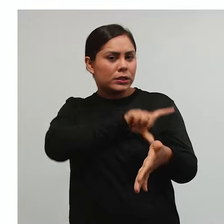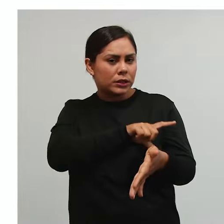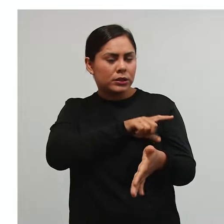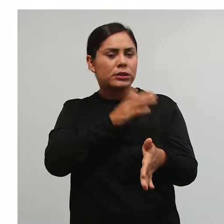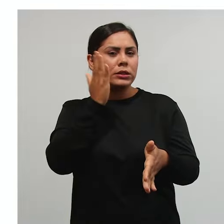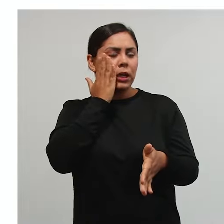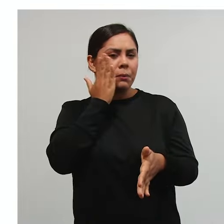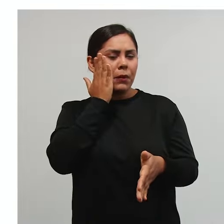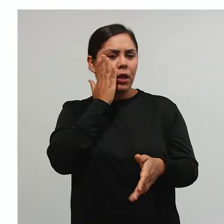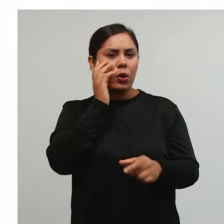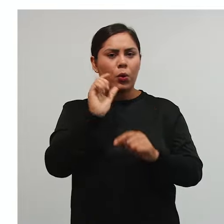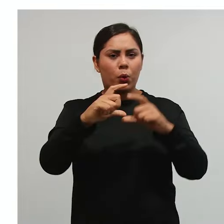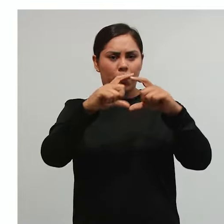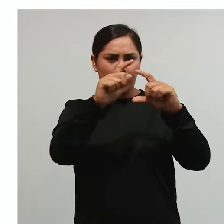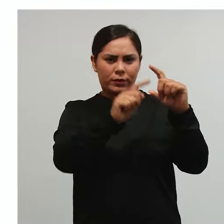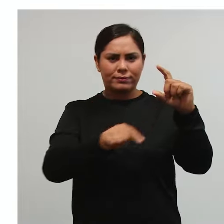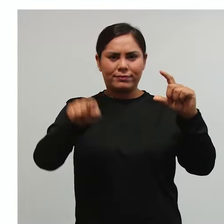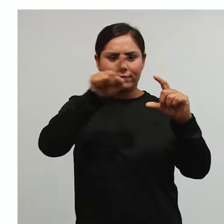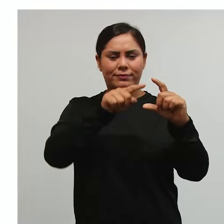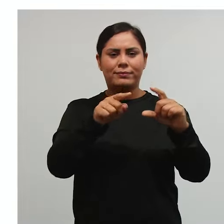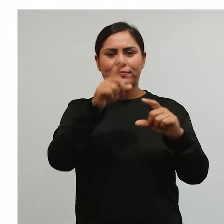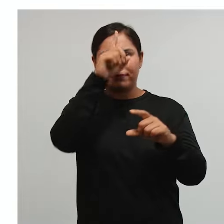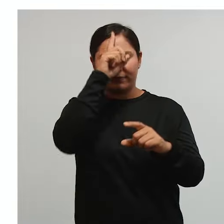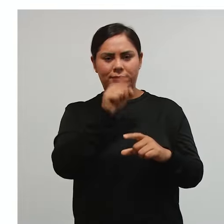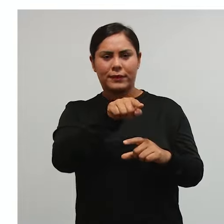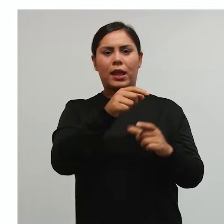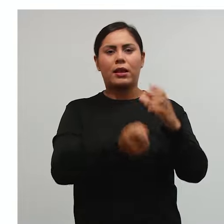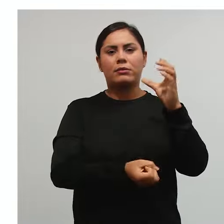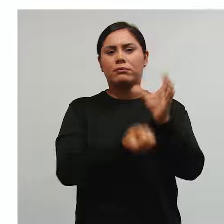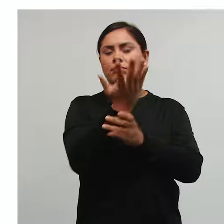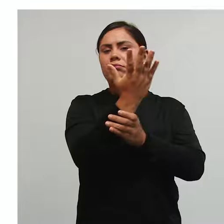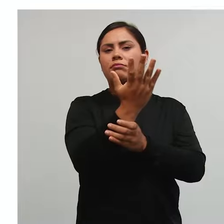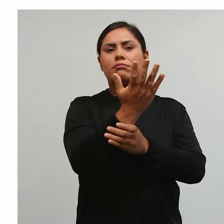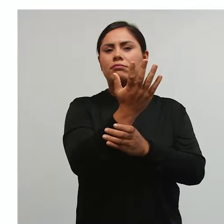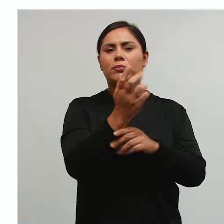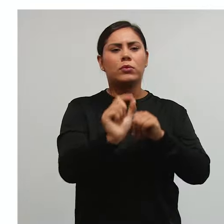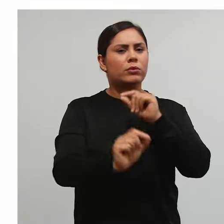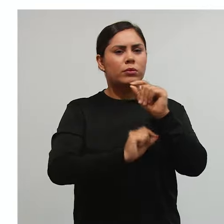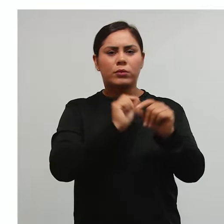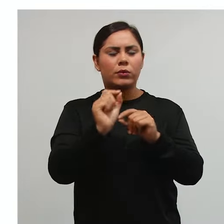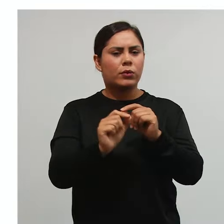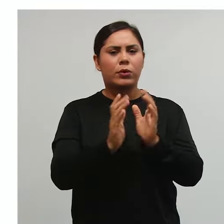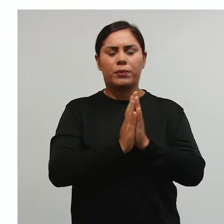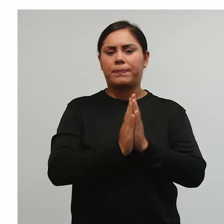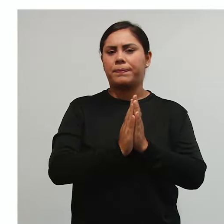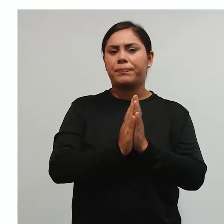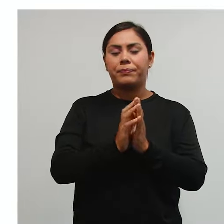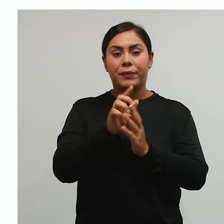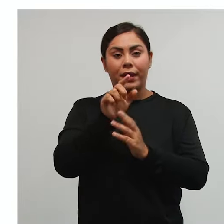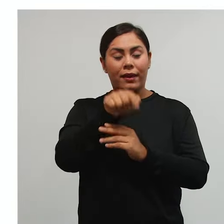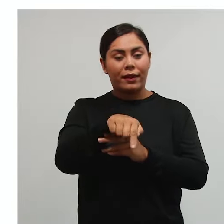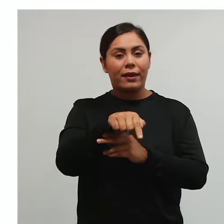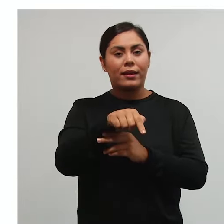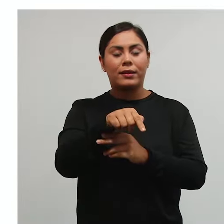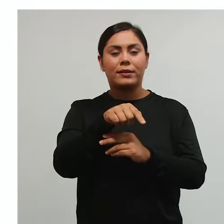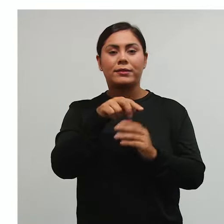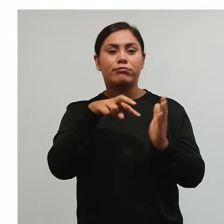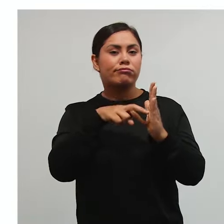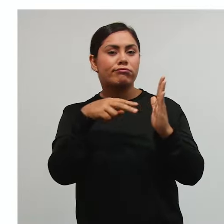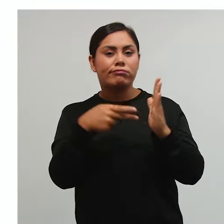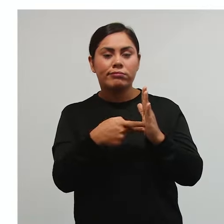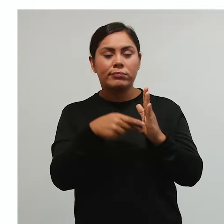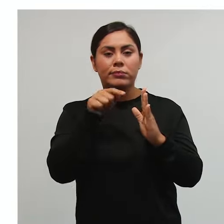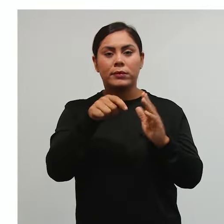esse procedimento que é chamado de lançamento, tá? O que que é o lançamento? O lançamento é esse